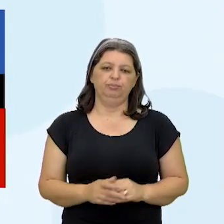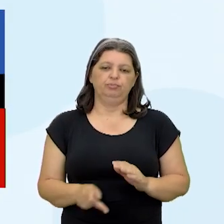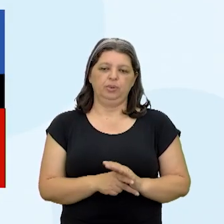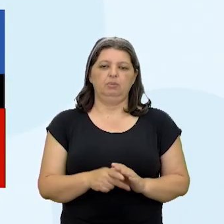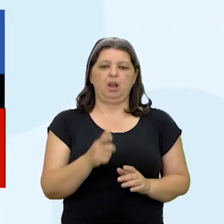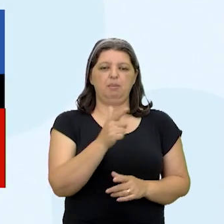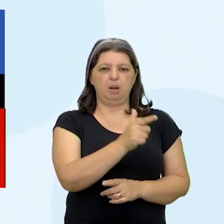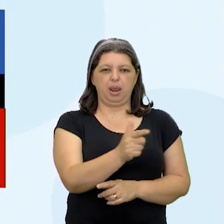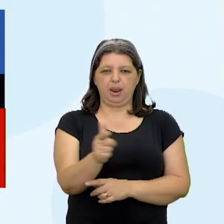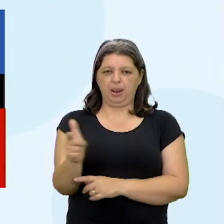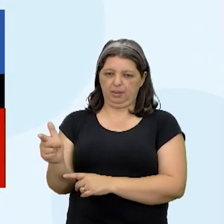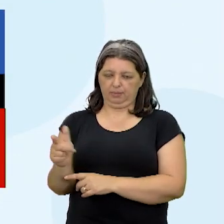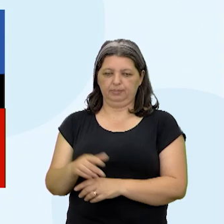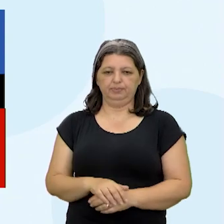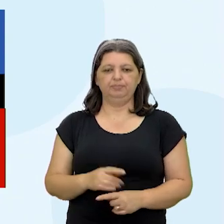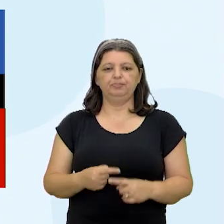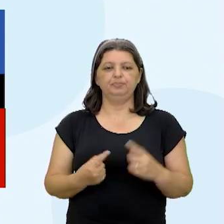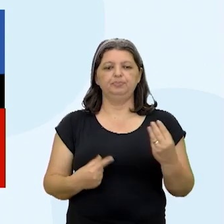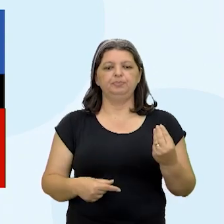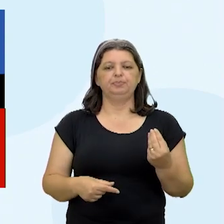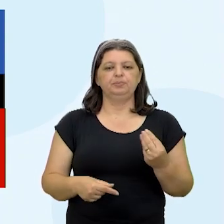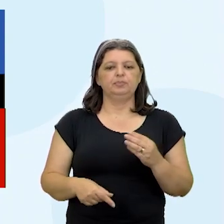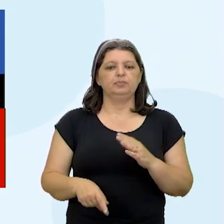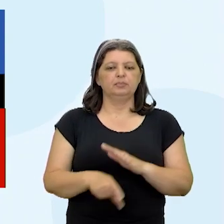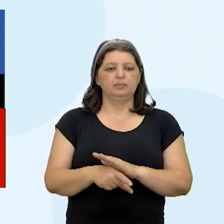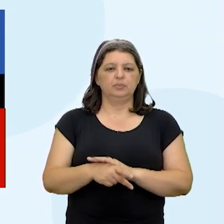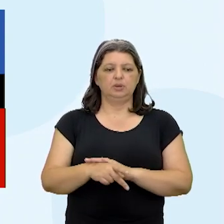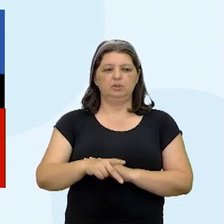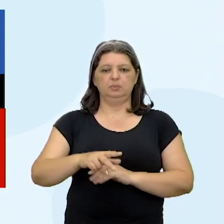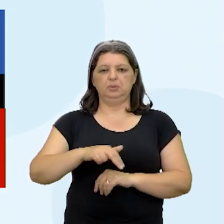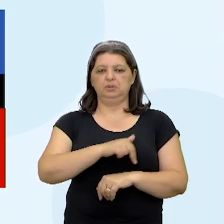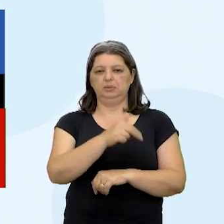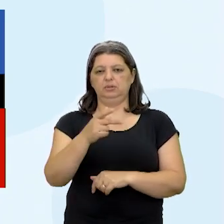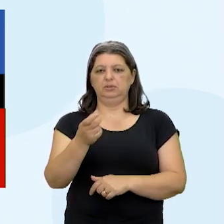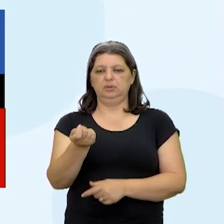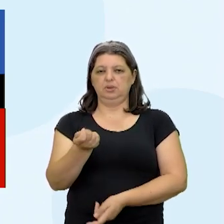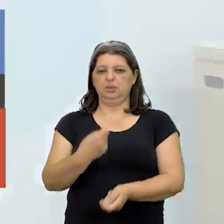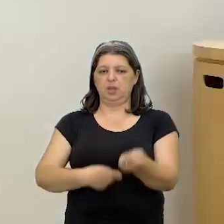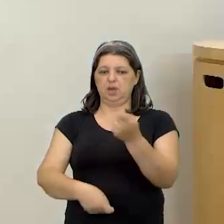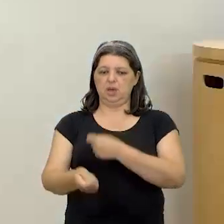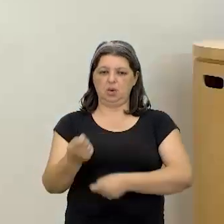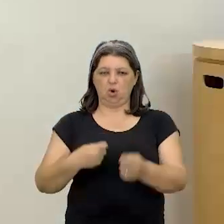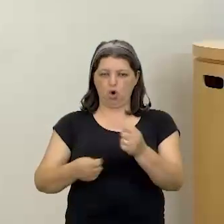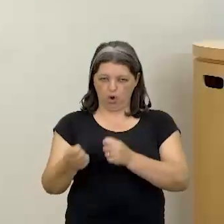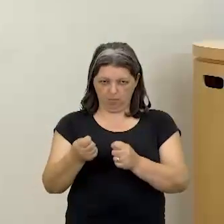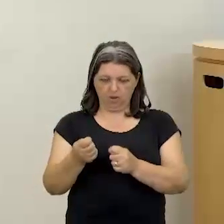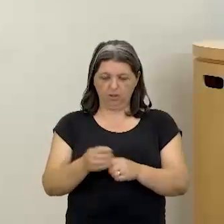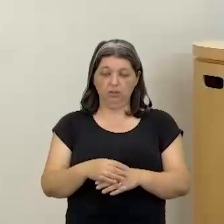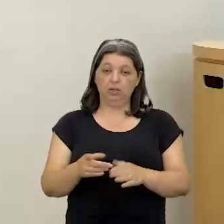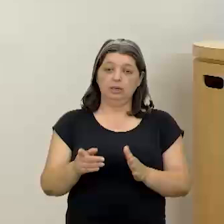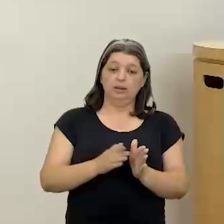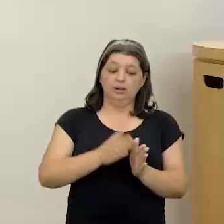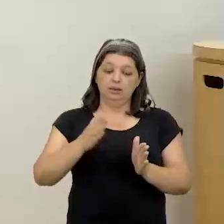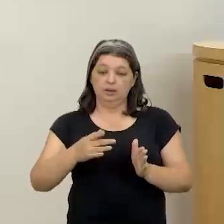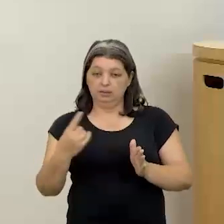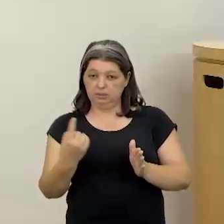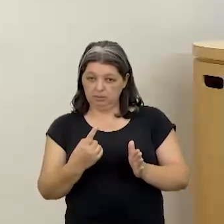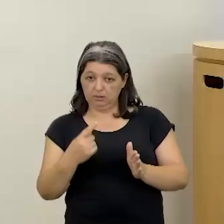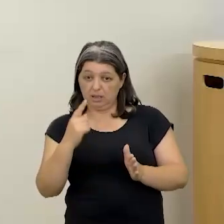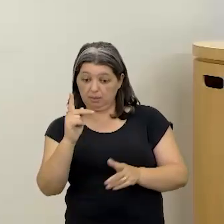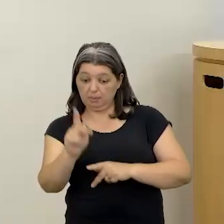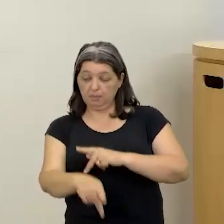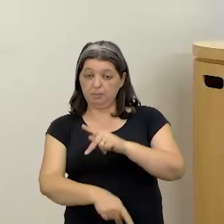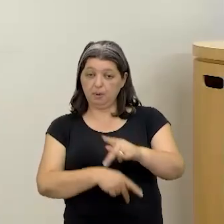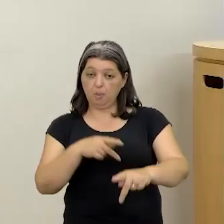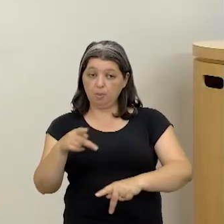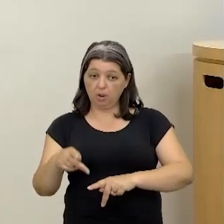fuzilamento dos contra e a nacionalização da economia. De novo, eu insisto, essa primeira fase, ela foi popular.